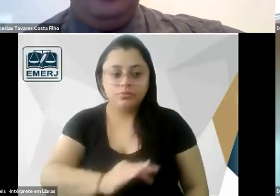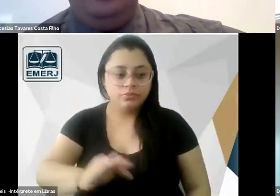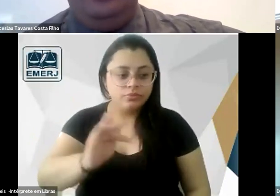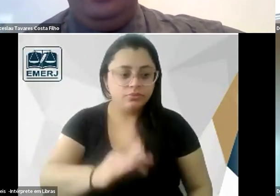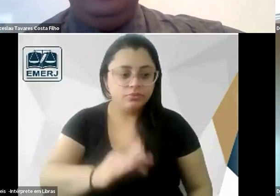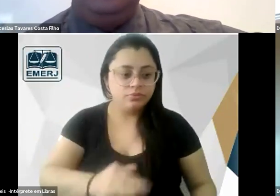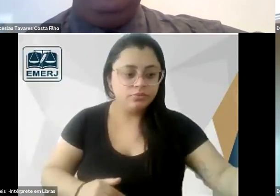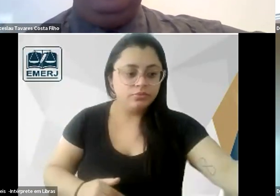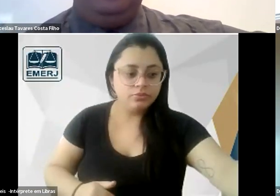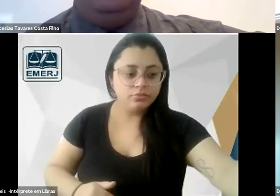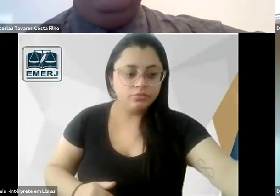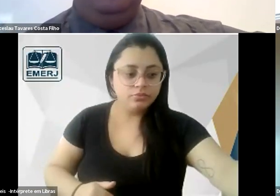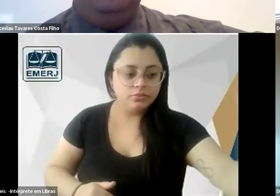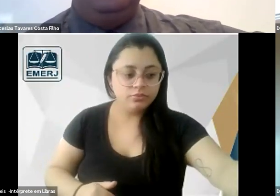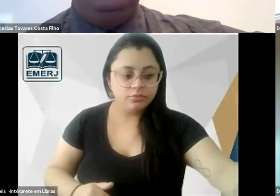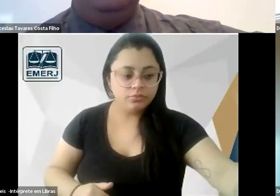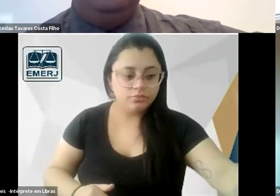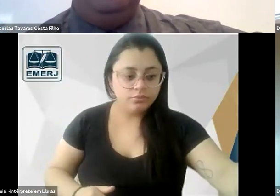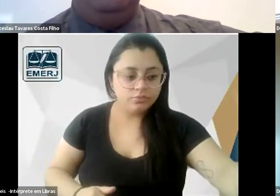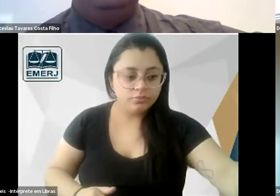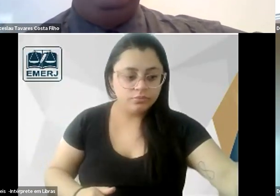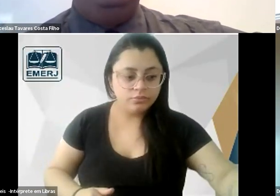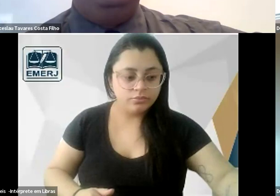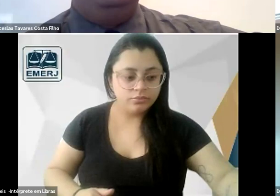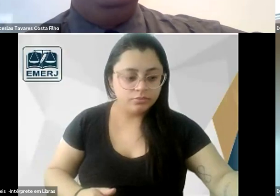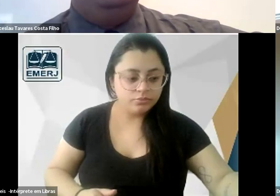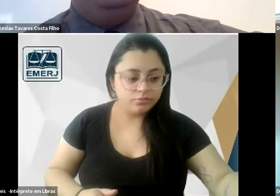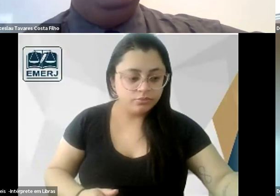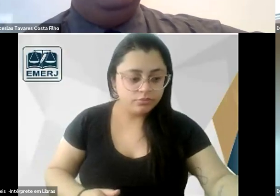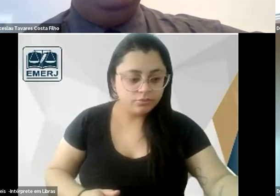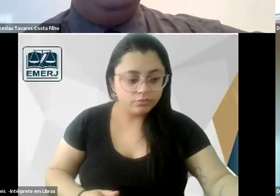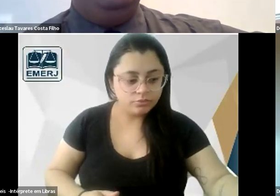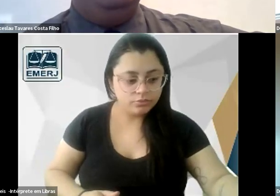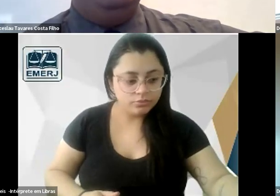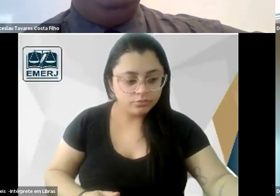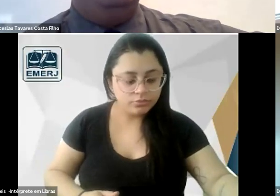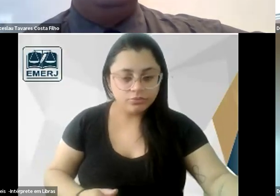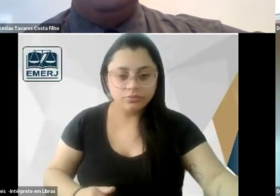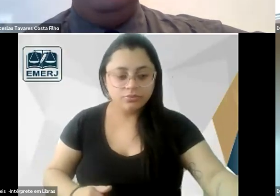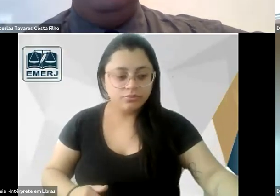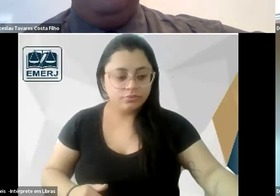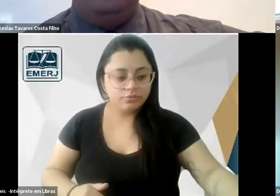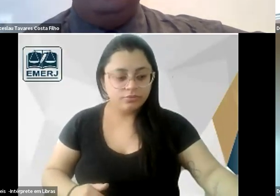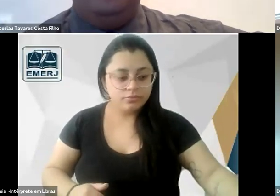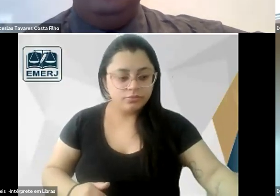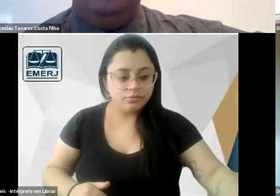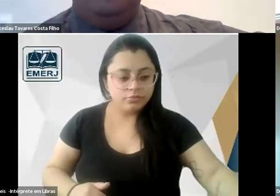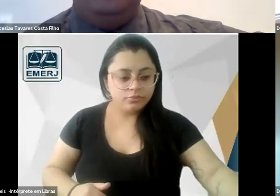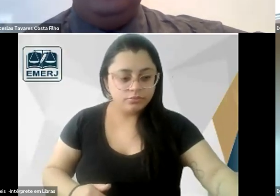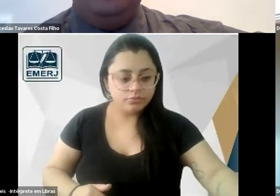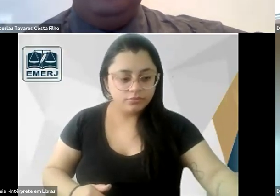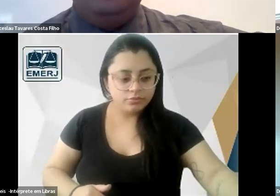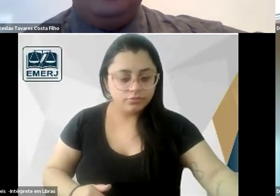e aí em relação a Tobias assim o que eu posso falar é eu acho que o rótulo de